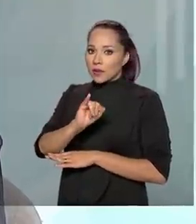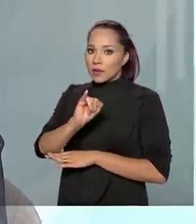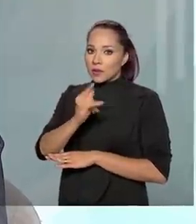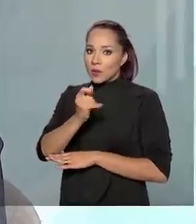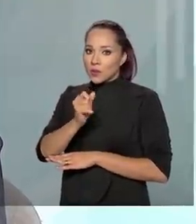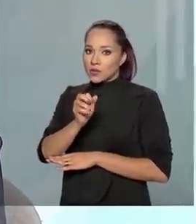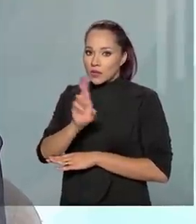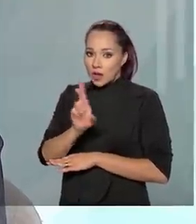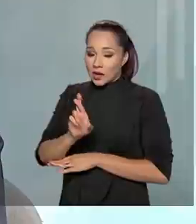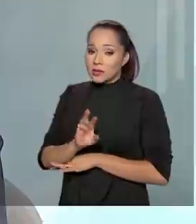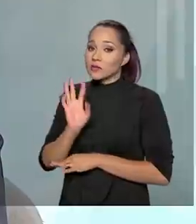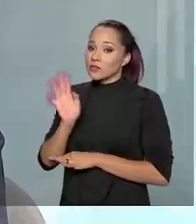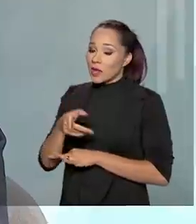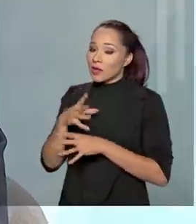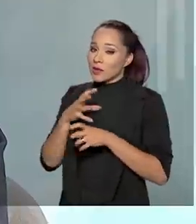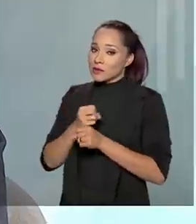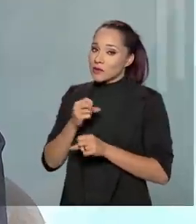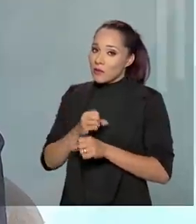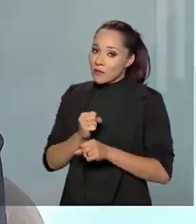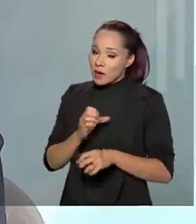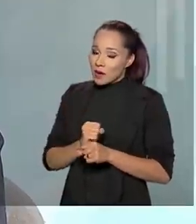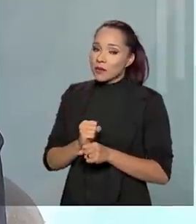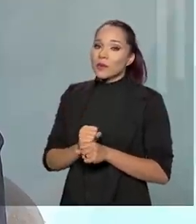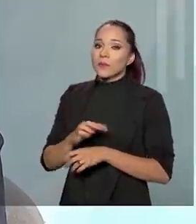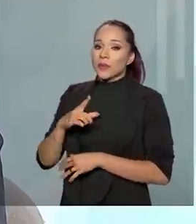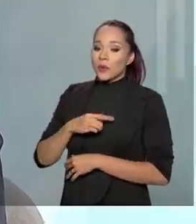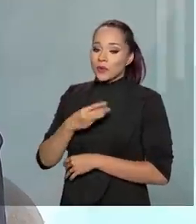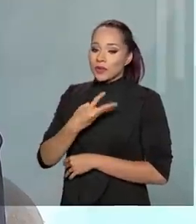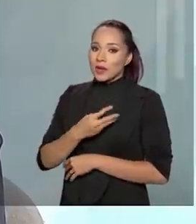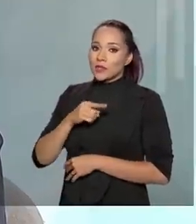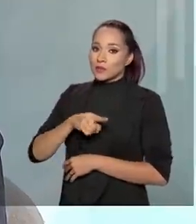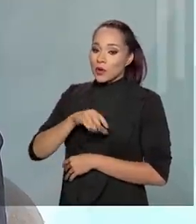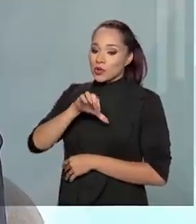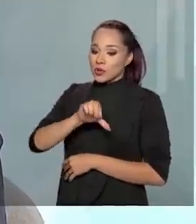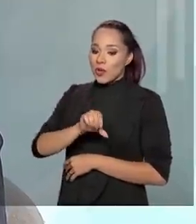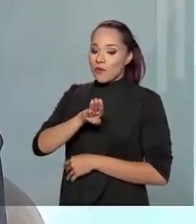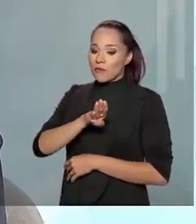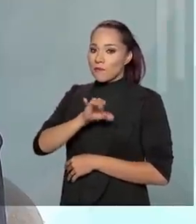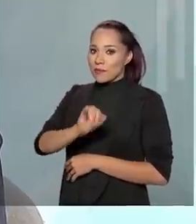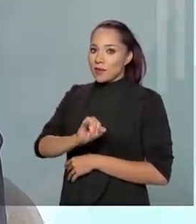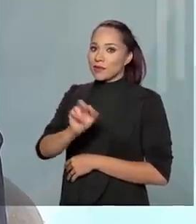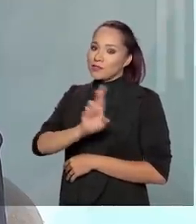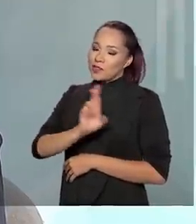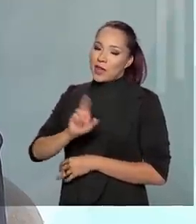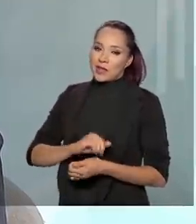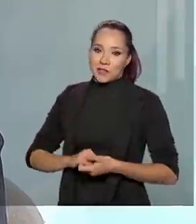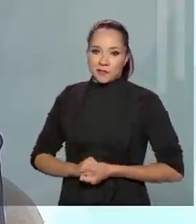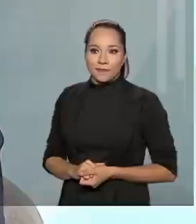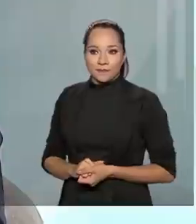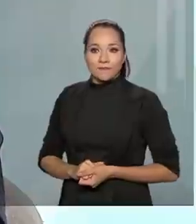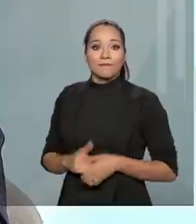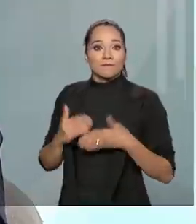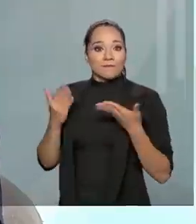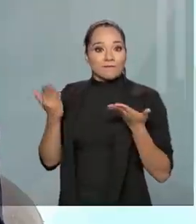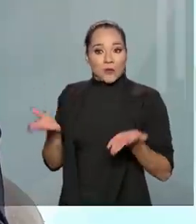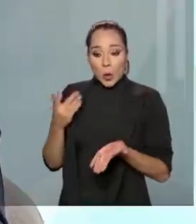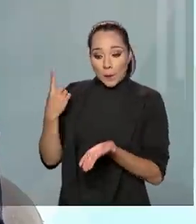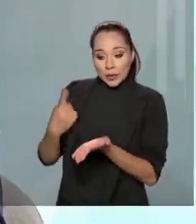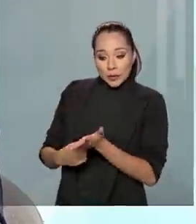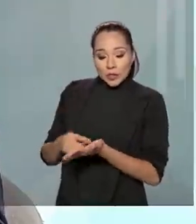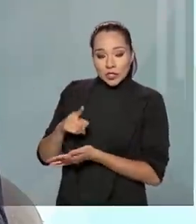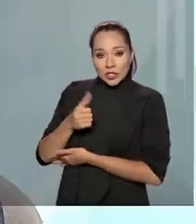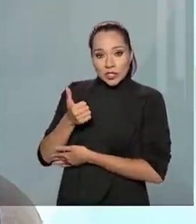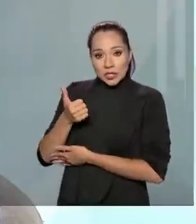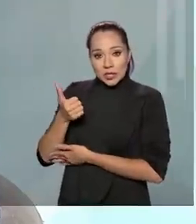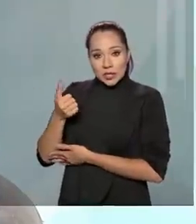já estamos nas contas públicas com 3,9 bilhões de reais. Ou seja, fechamos acordos de